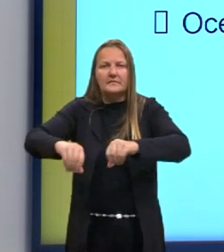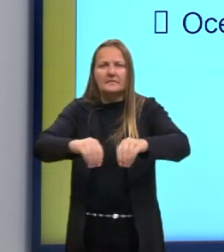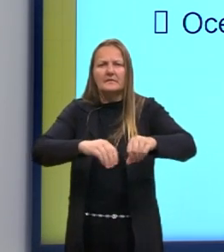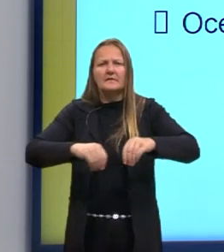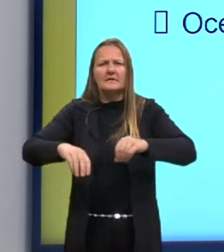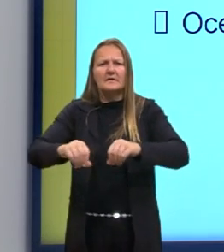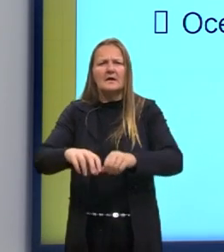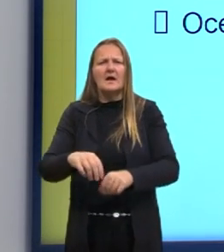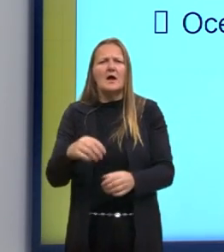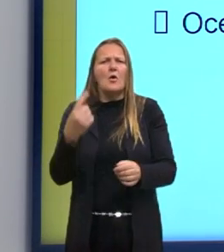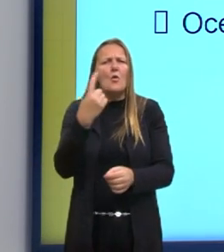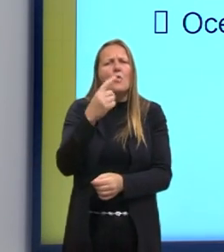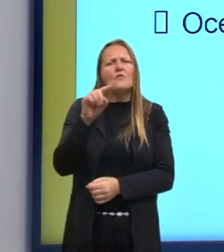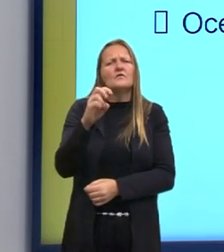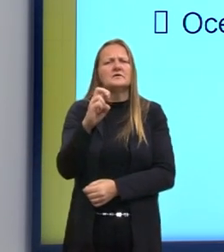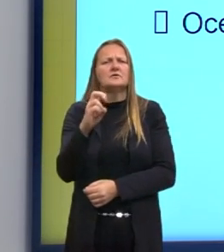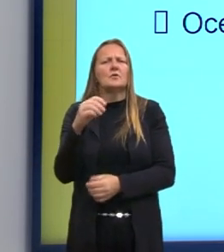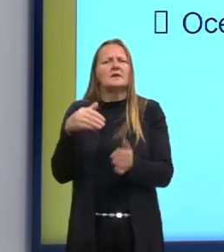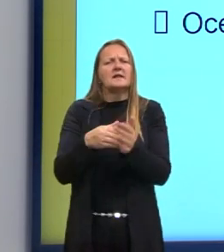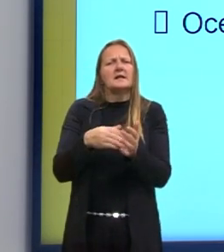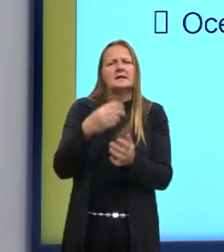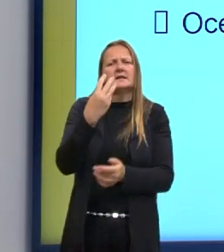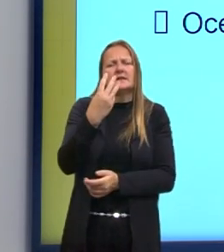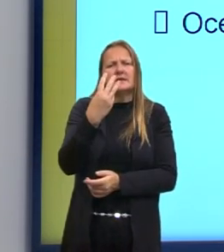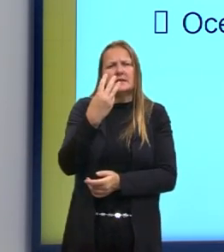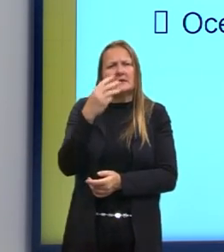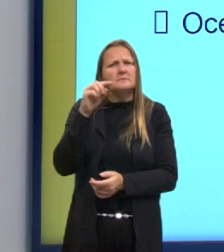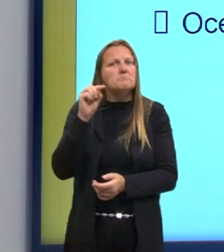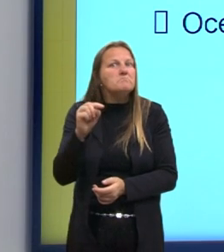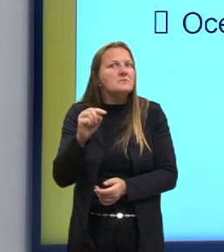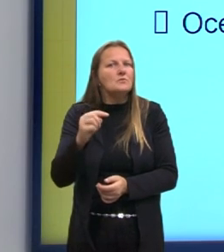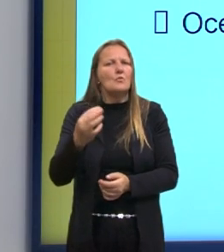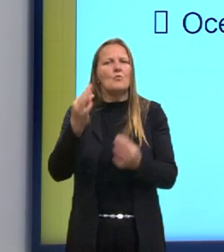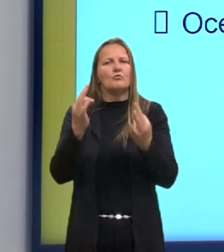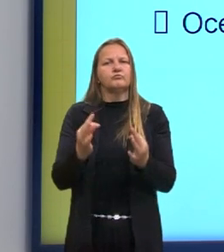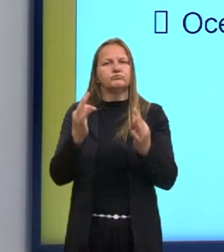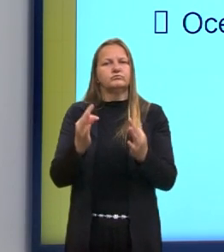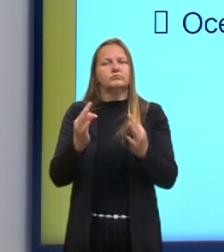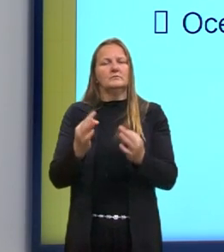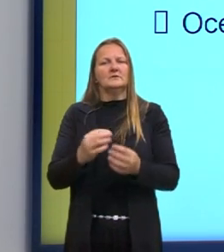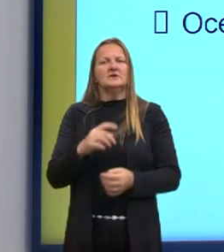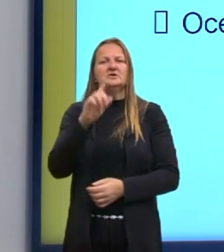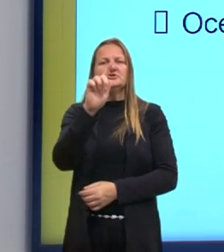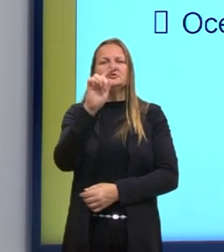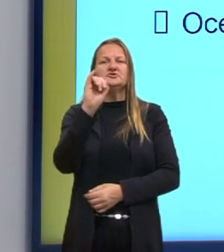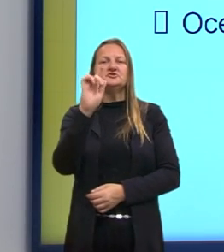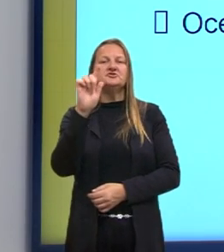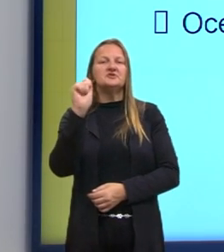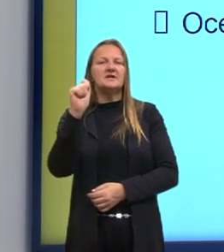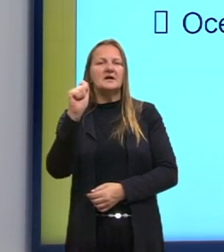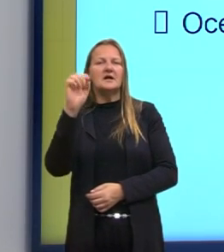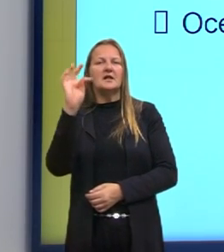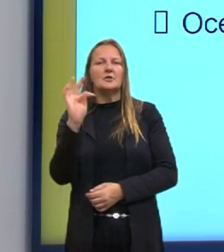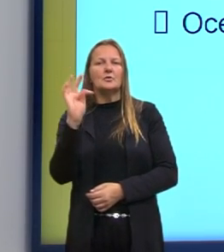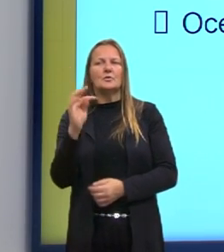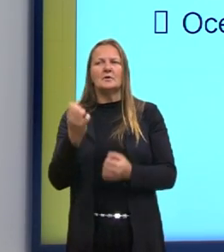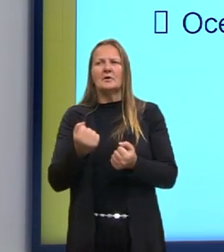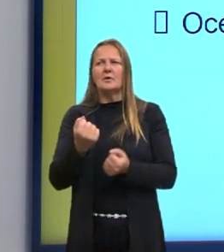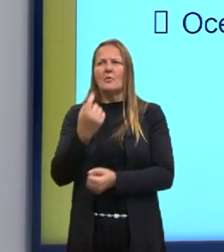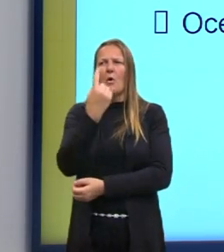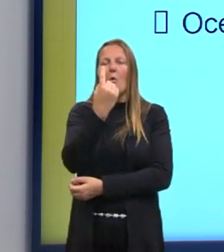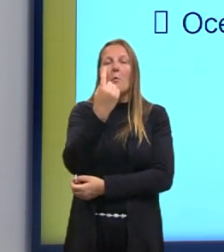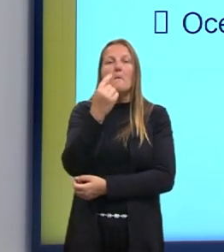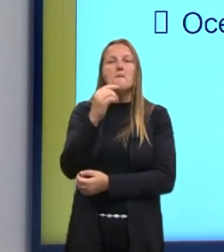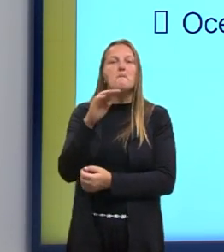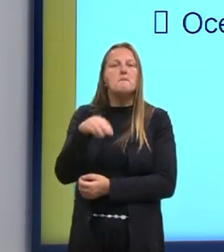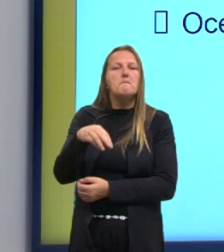a 3.000 gigatoneladas de carbono. Lembrando o que é uma gigatonelada, né? Uma gigatonelada é equivalente a um bilhão de